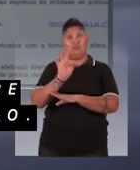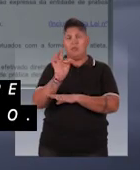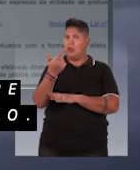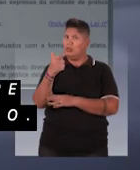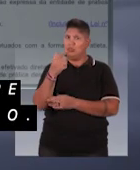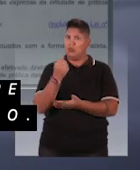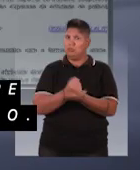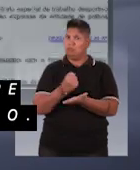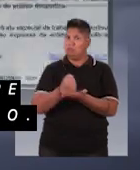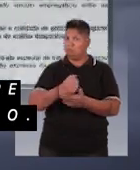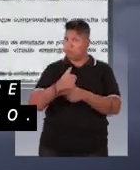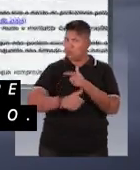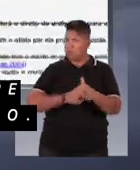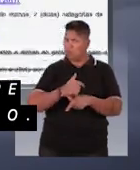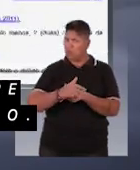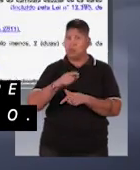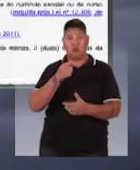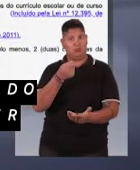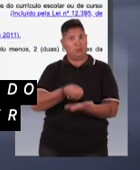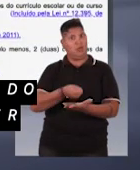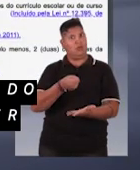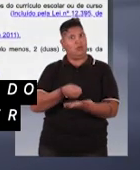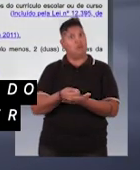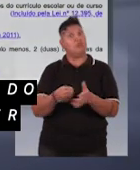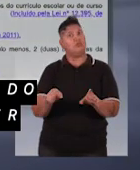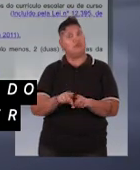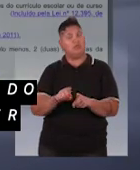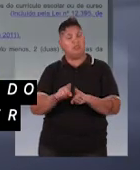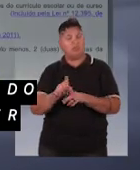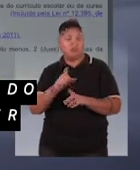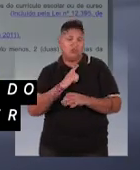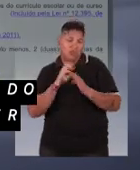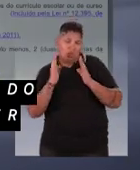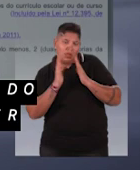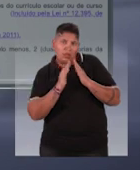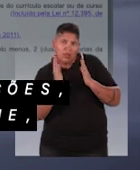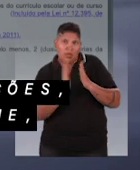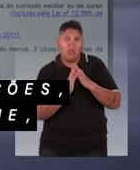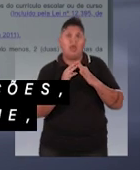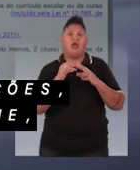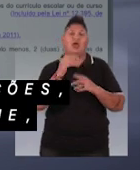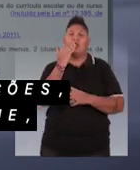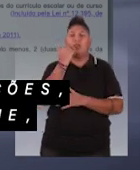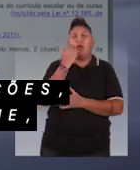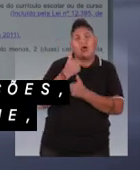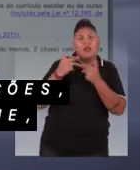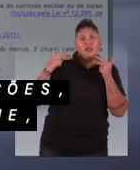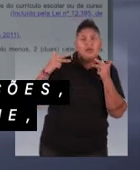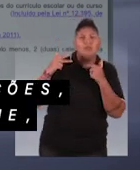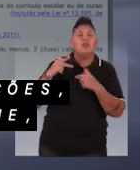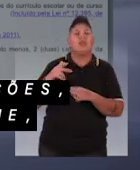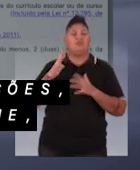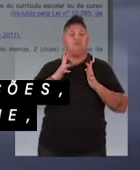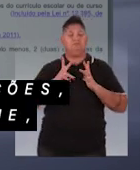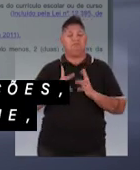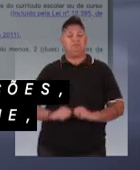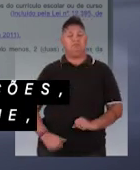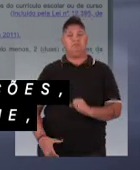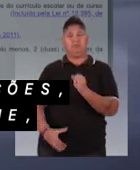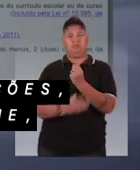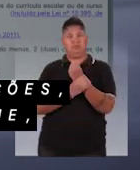gere vínculo empregatício. É obrigação ainda do contratante manter alojamento, instalações, alimentação,